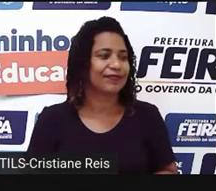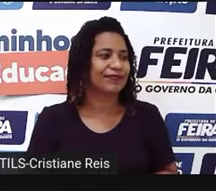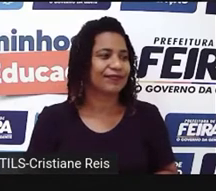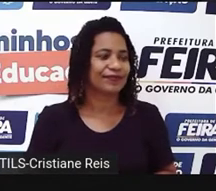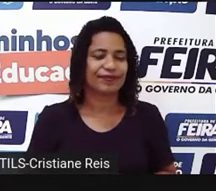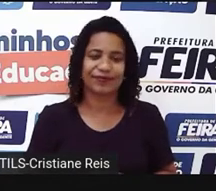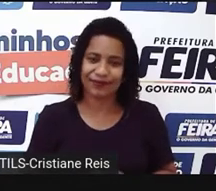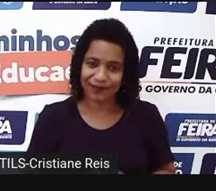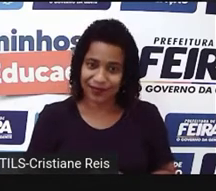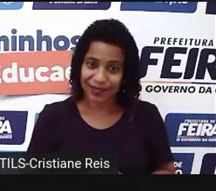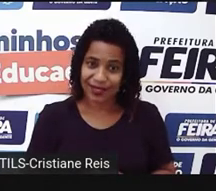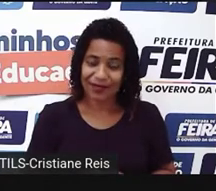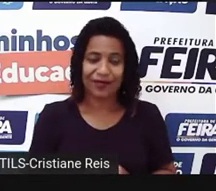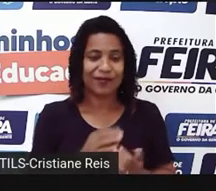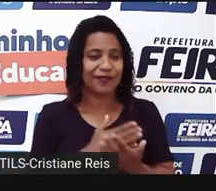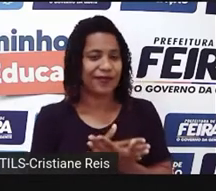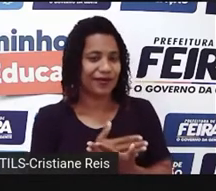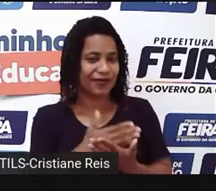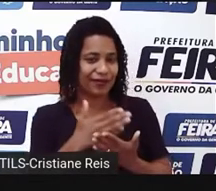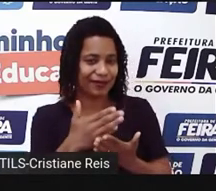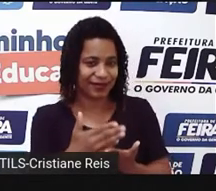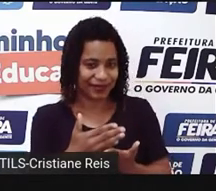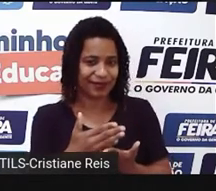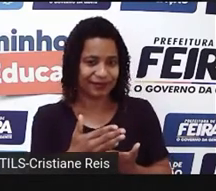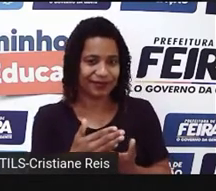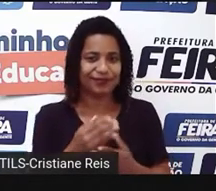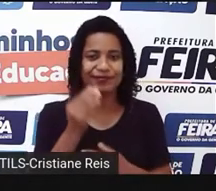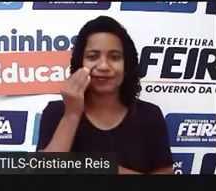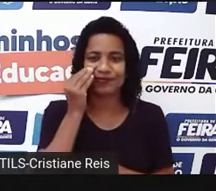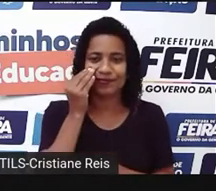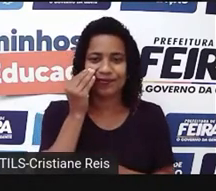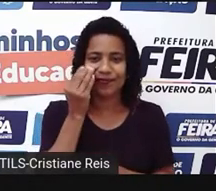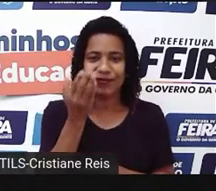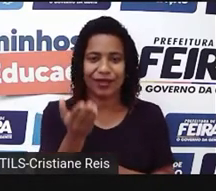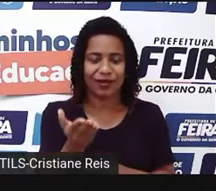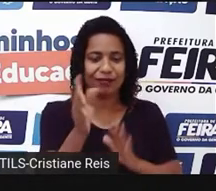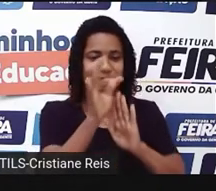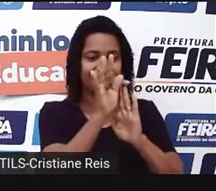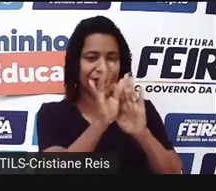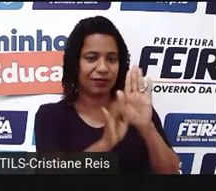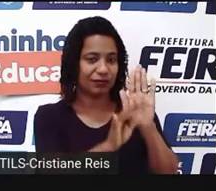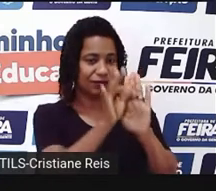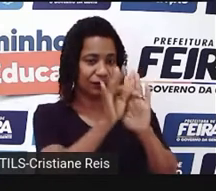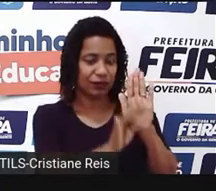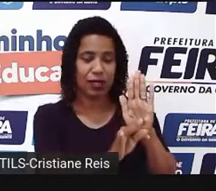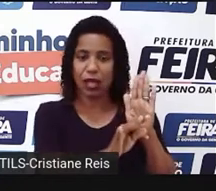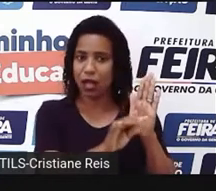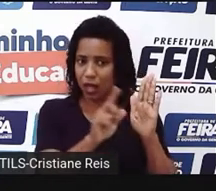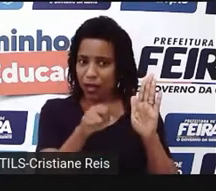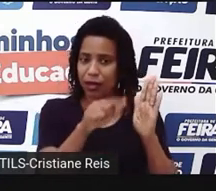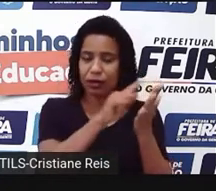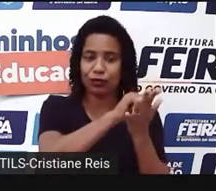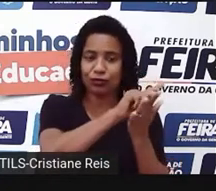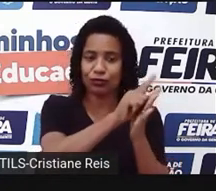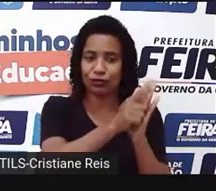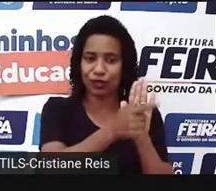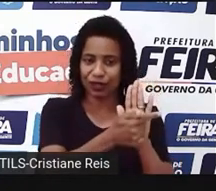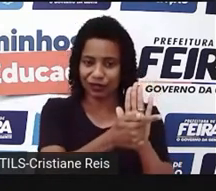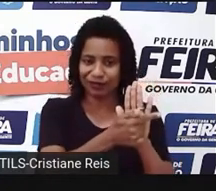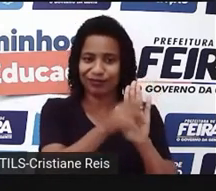Para começar, eu apresento para vocês esse texto, esse gênero textual, receipt.